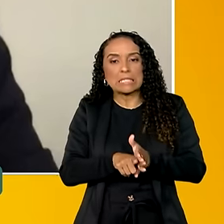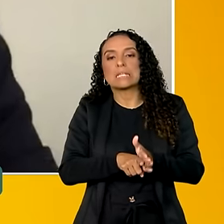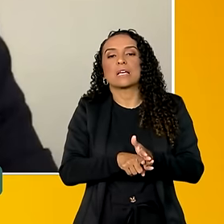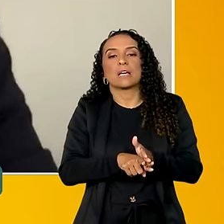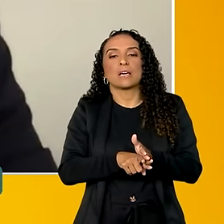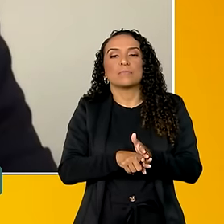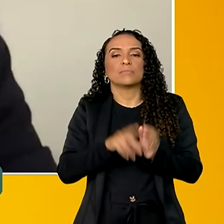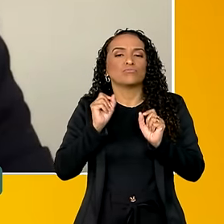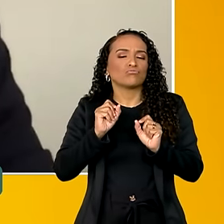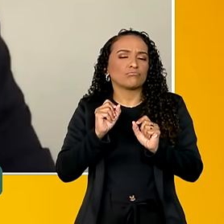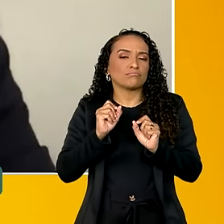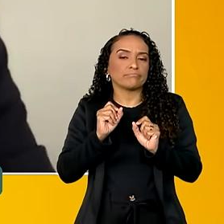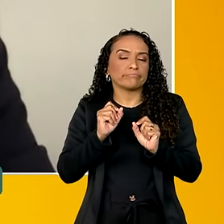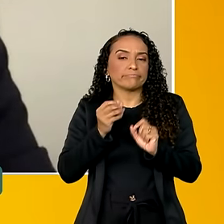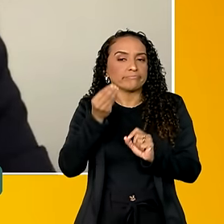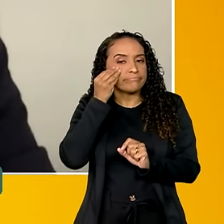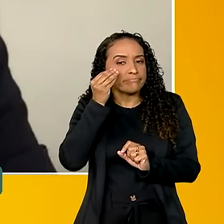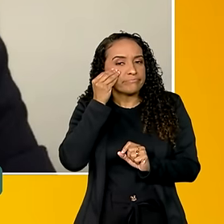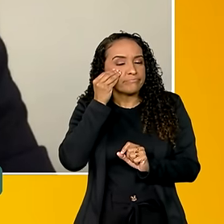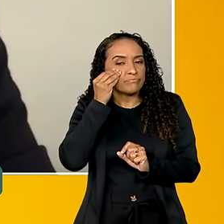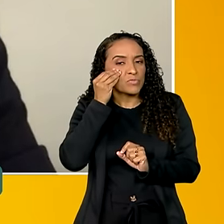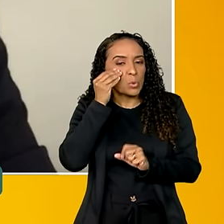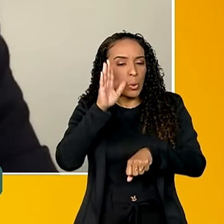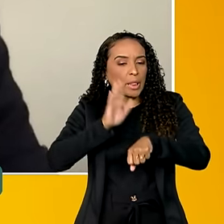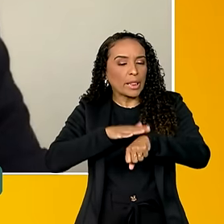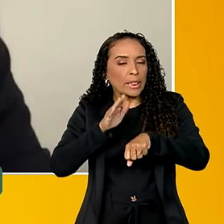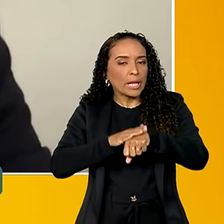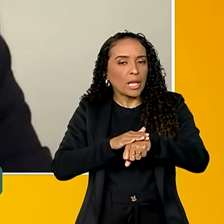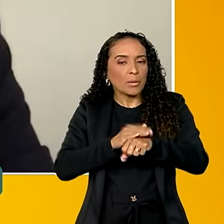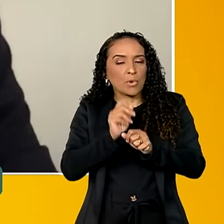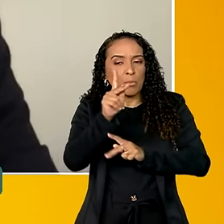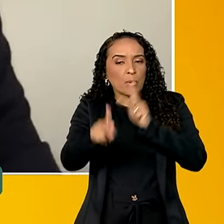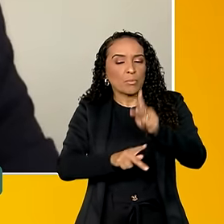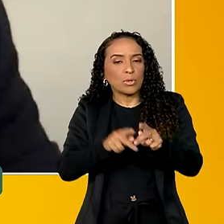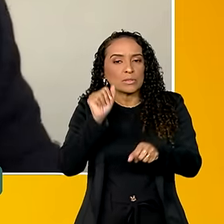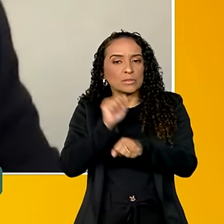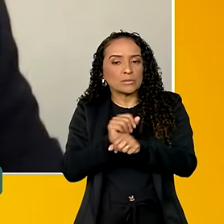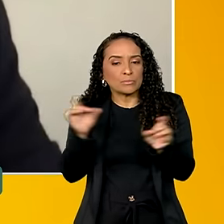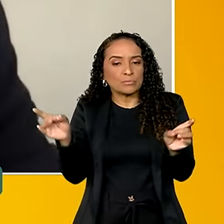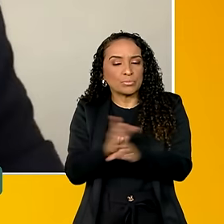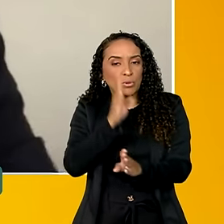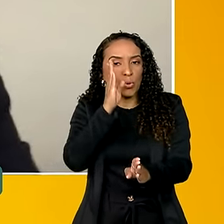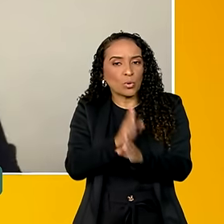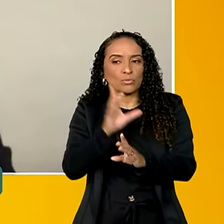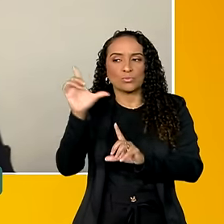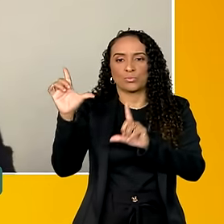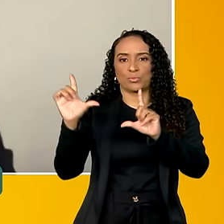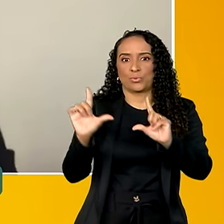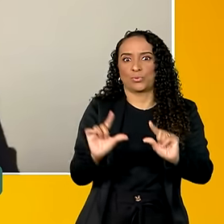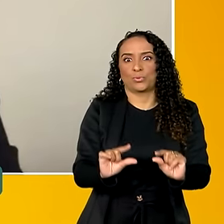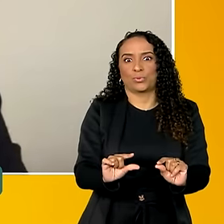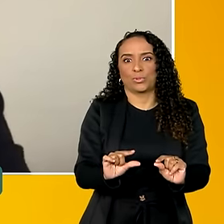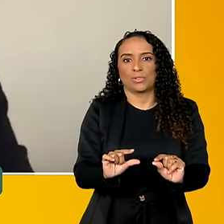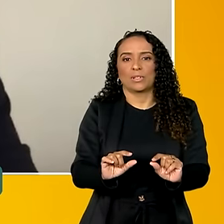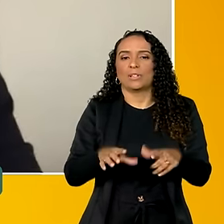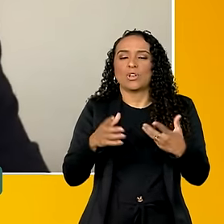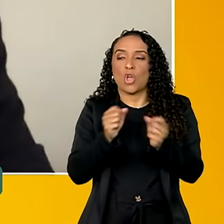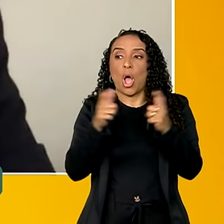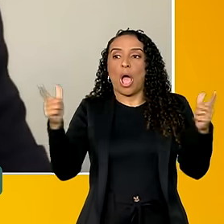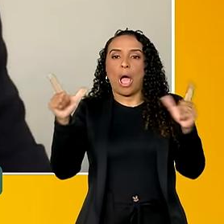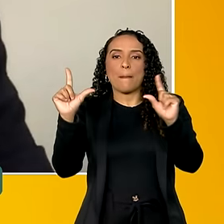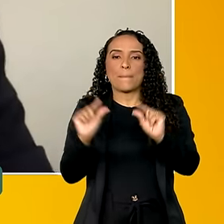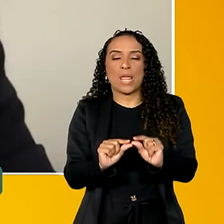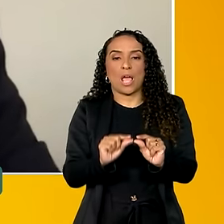buscando reduzir o tempo que a população leva para fechar um diagnóstico. Então, a gente não quer só ampliar a